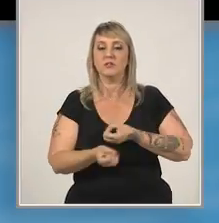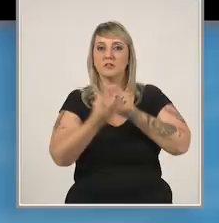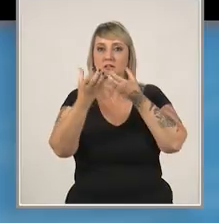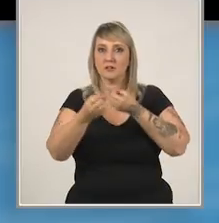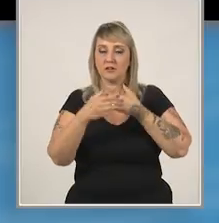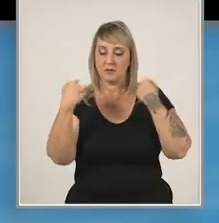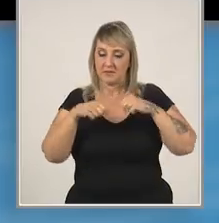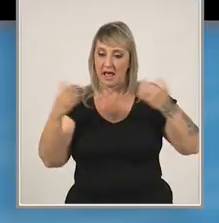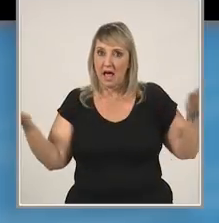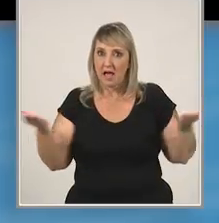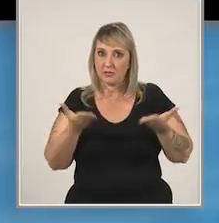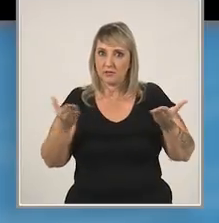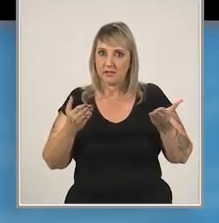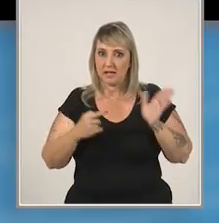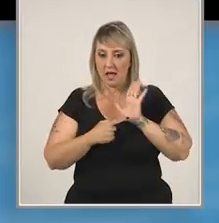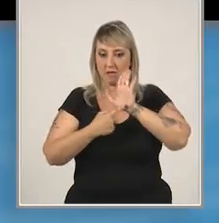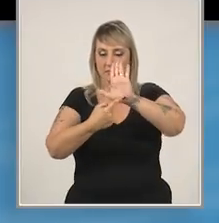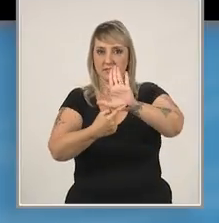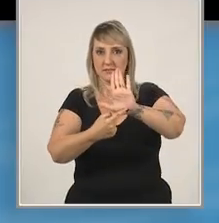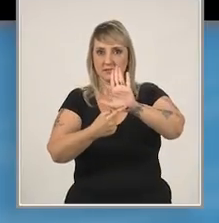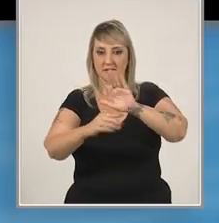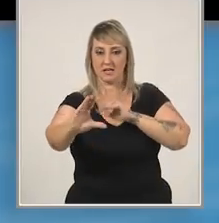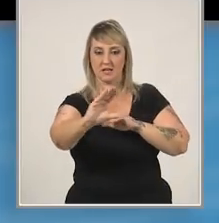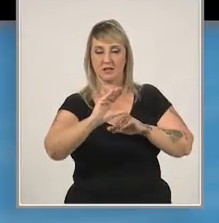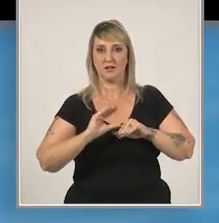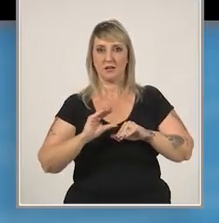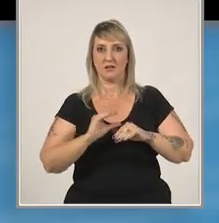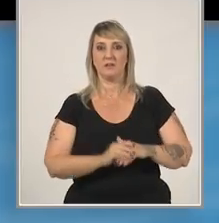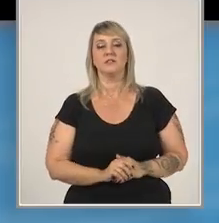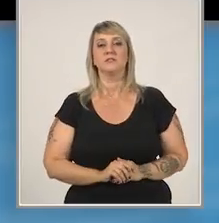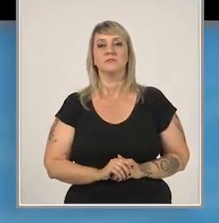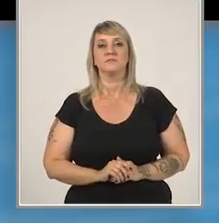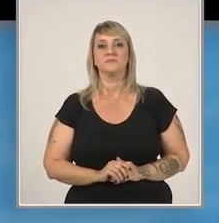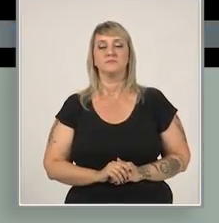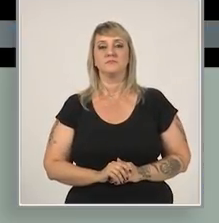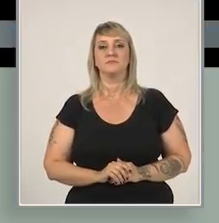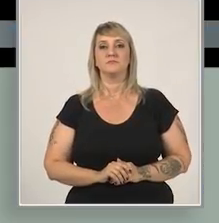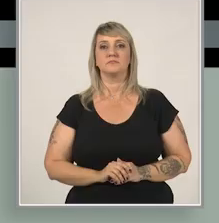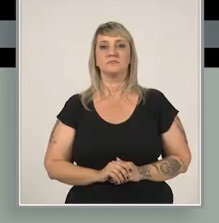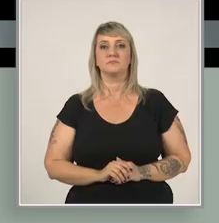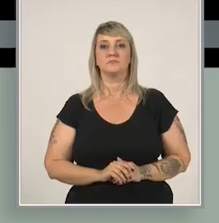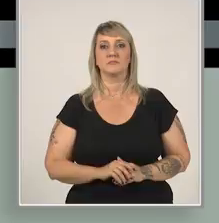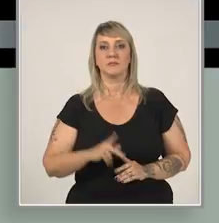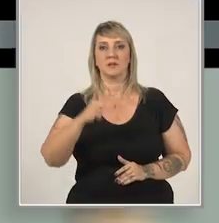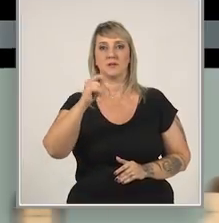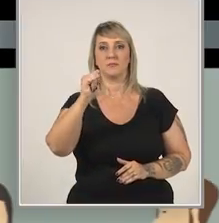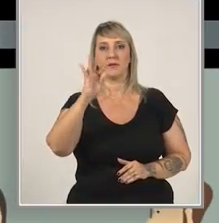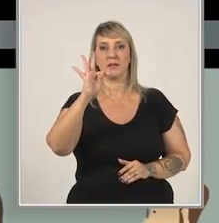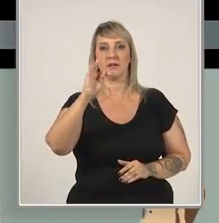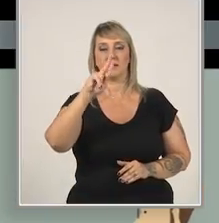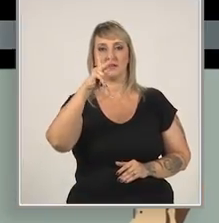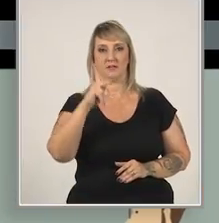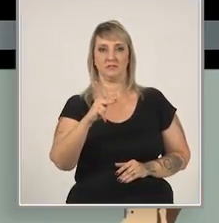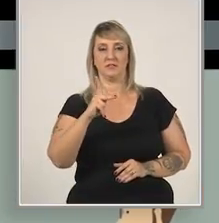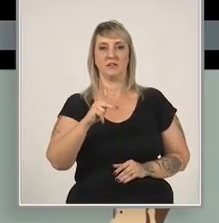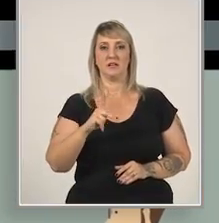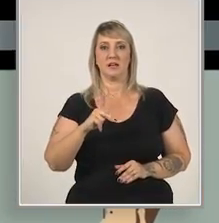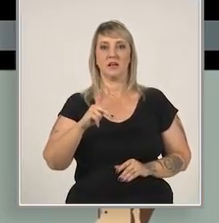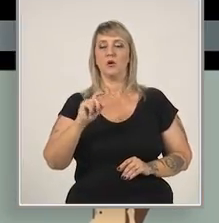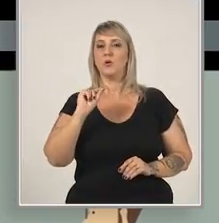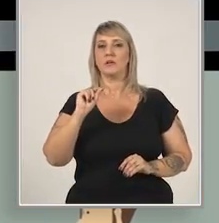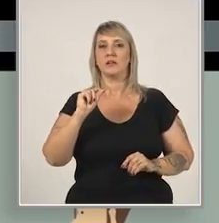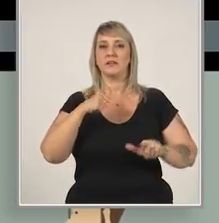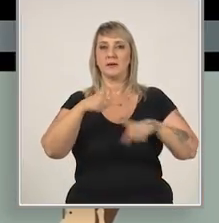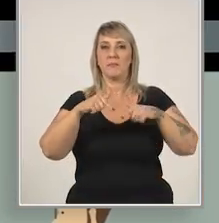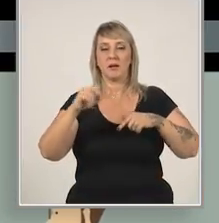devem estar atualizadas na hora da apresentação ao investidor, o pitch. O pitch deve contemplar a